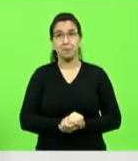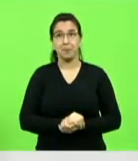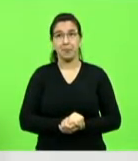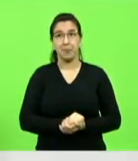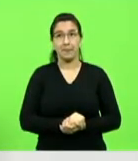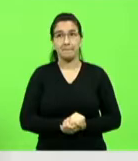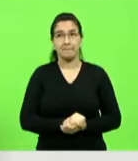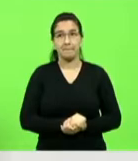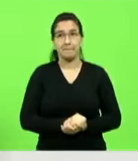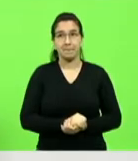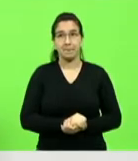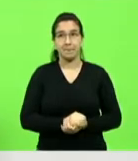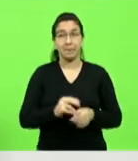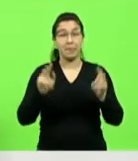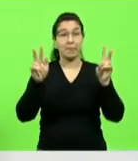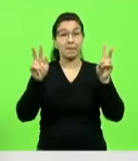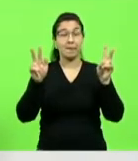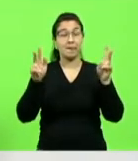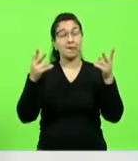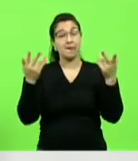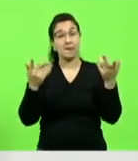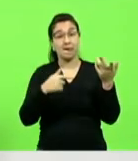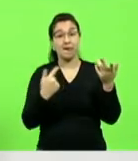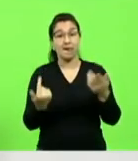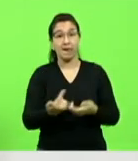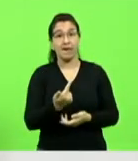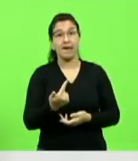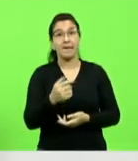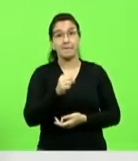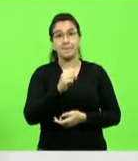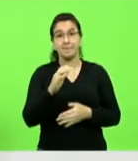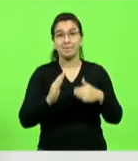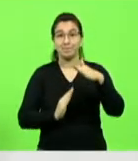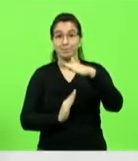E nesse quesito nós estamos no limite.